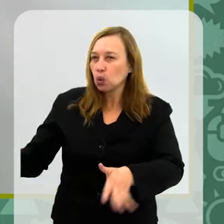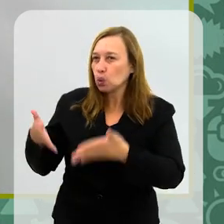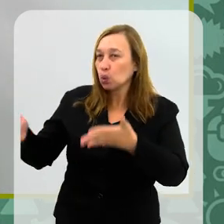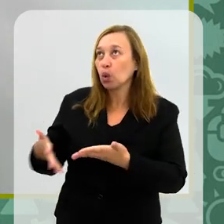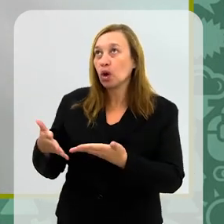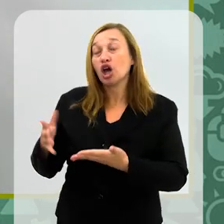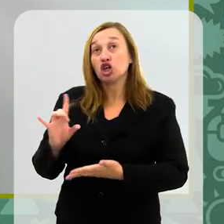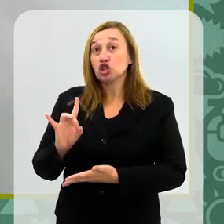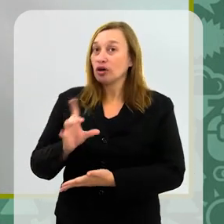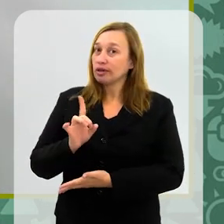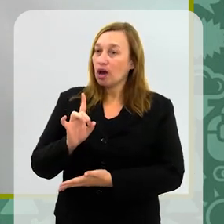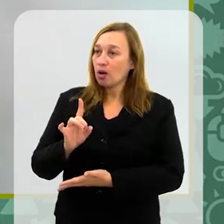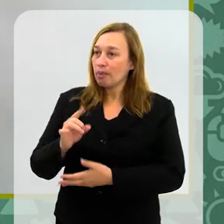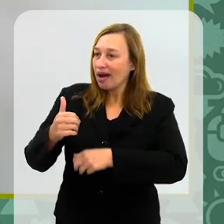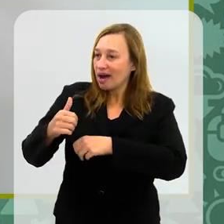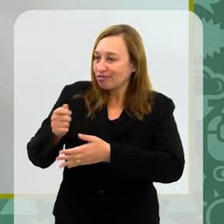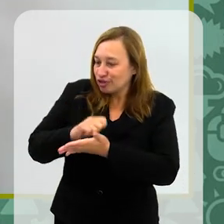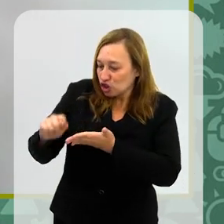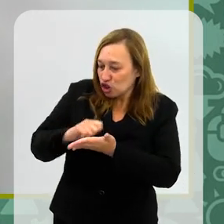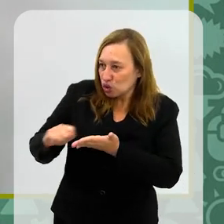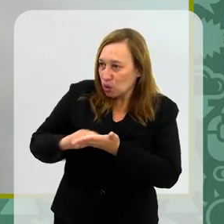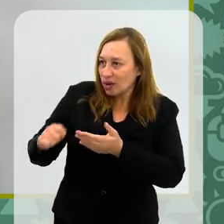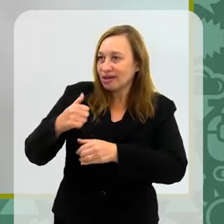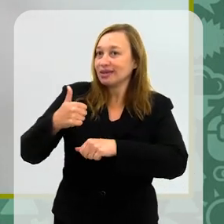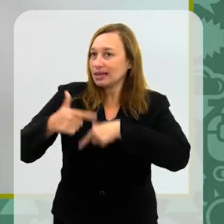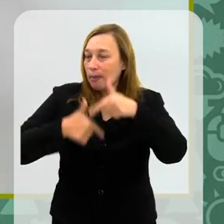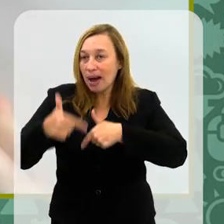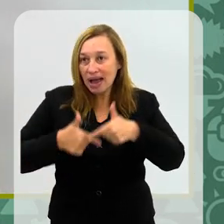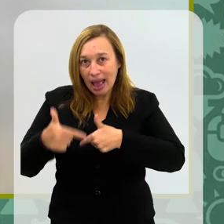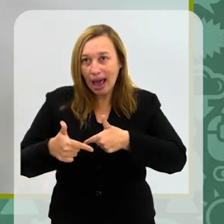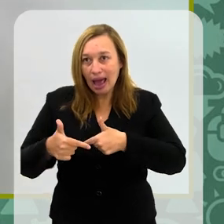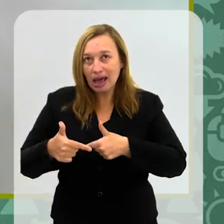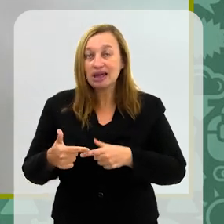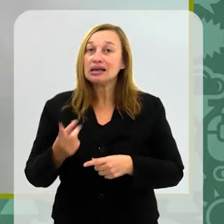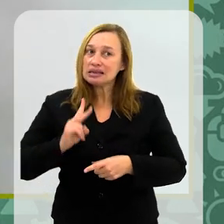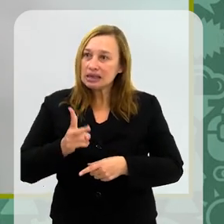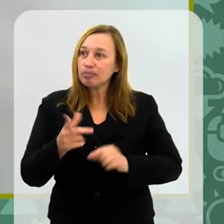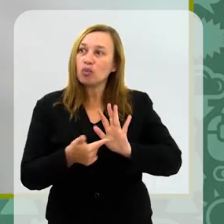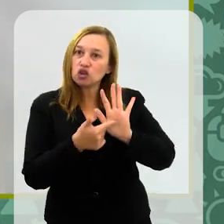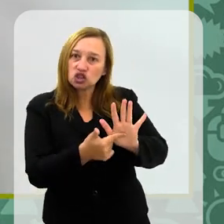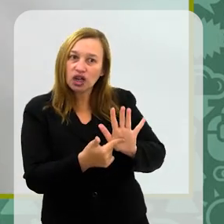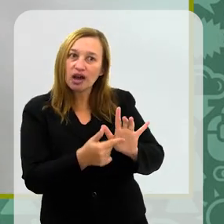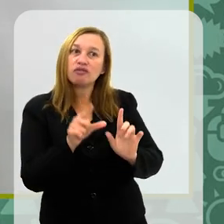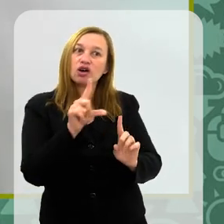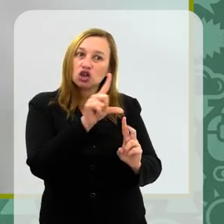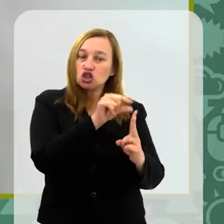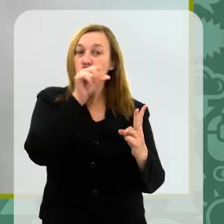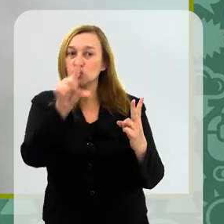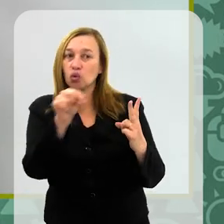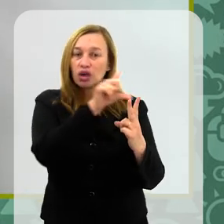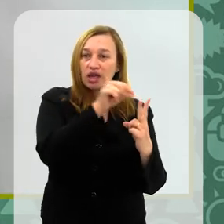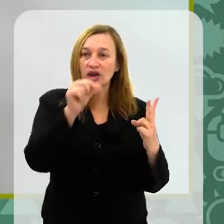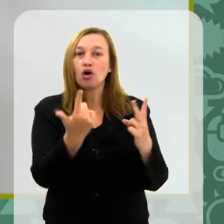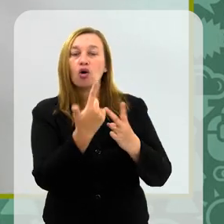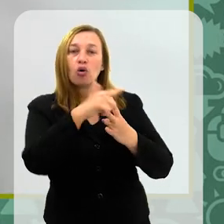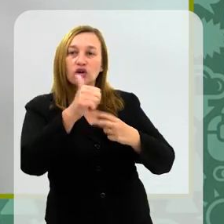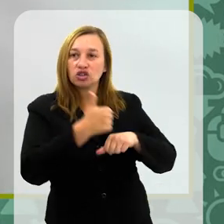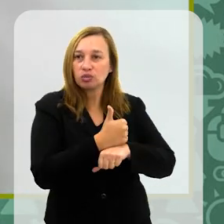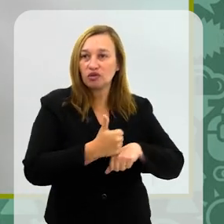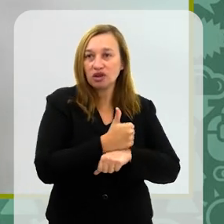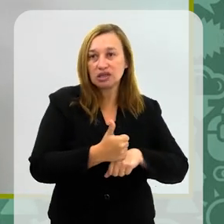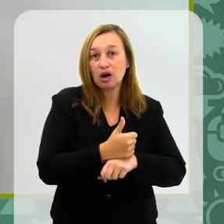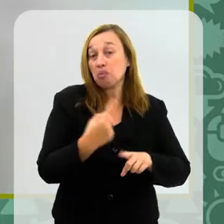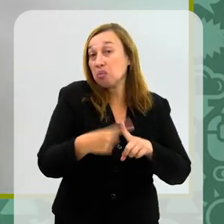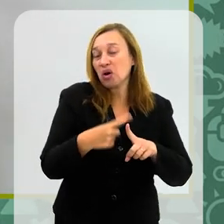incentivaram a carreira de escritora, claro que com aquele pezinho atrás de tipo assim, olha, tem uma segunda opção, né? Porque a gente não sabe como vai ser financeiramente, a gente precisa me tentar